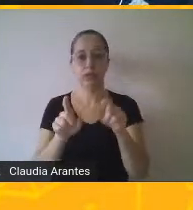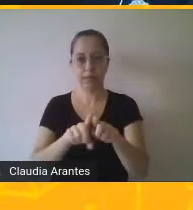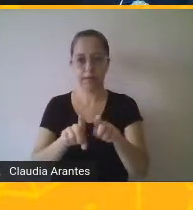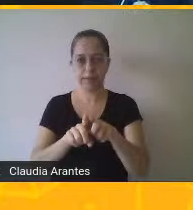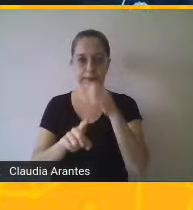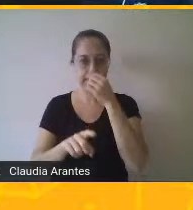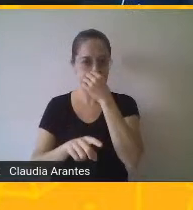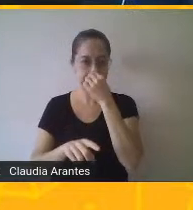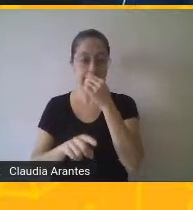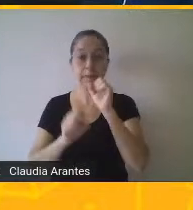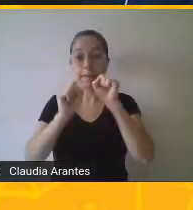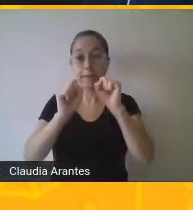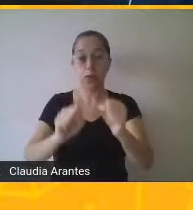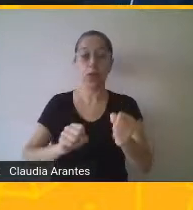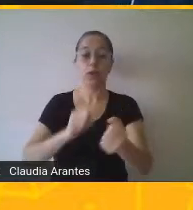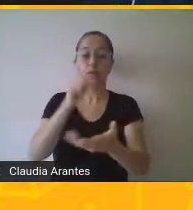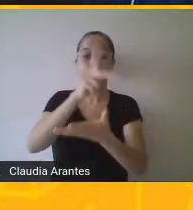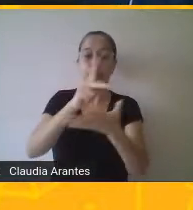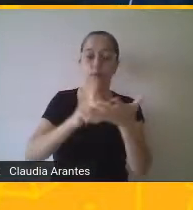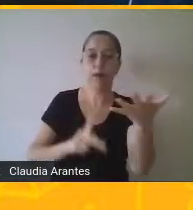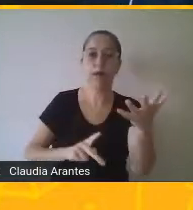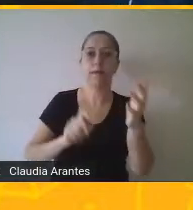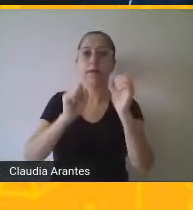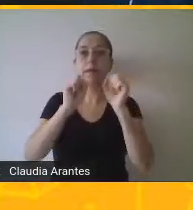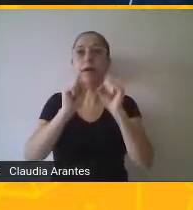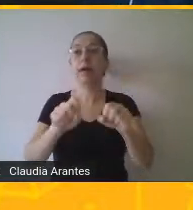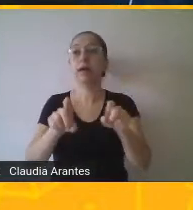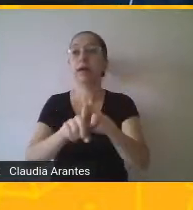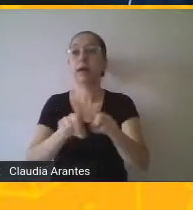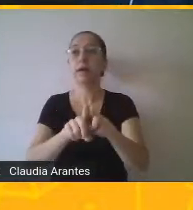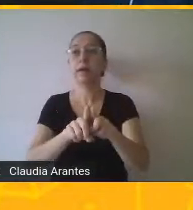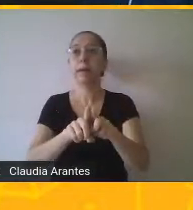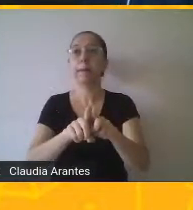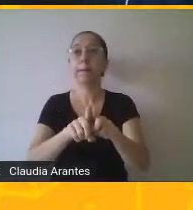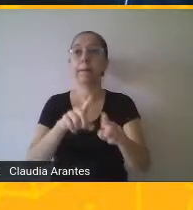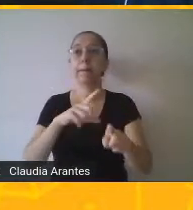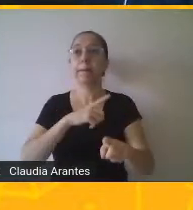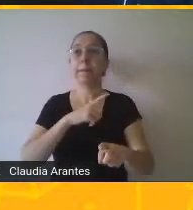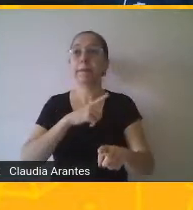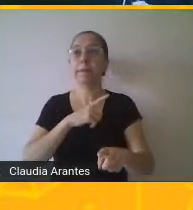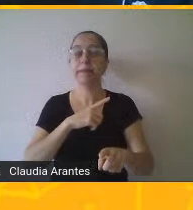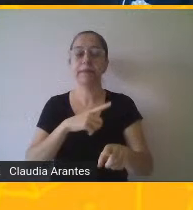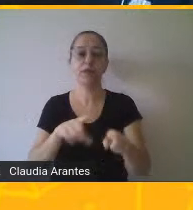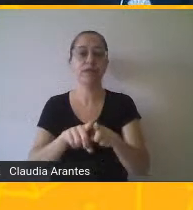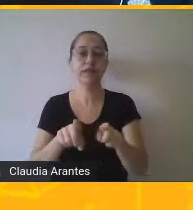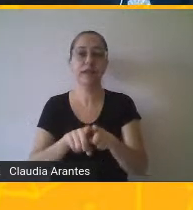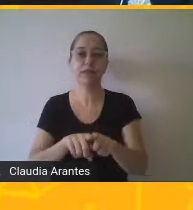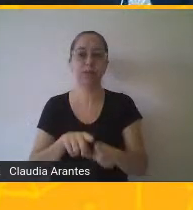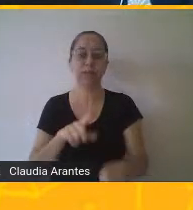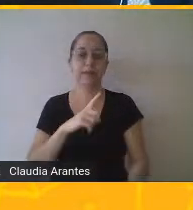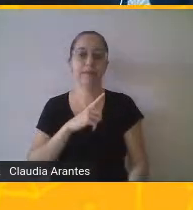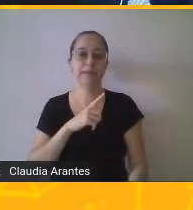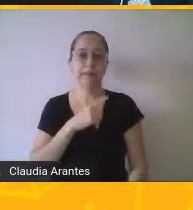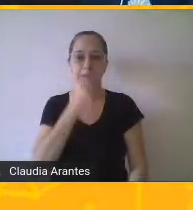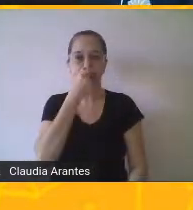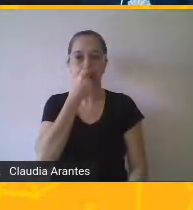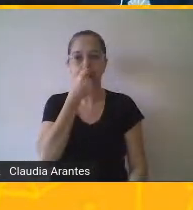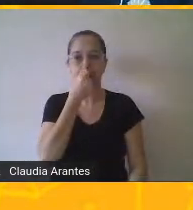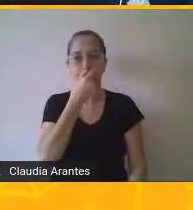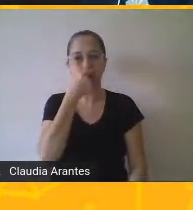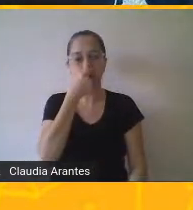estar na crônica? Pode. Pode estar em diversos gêneros textuais também. Certo? Próximo.